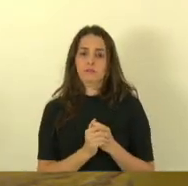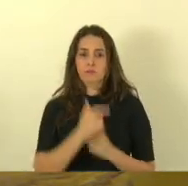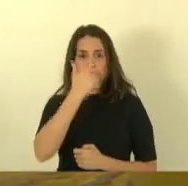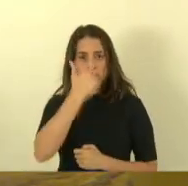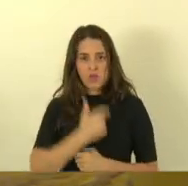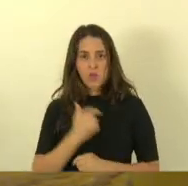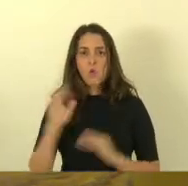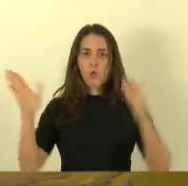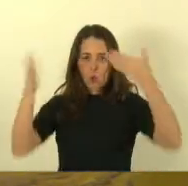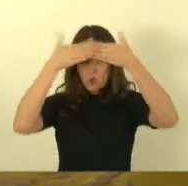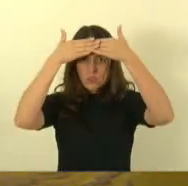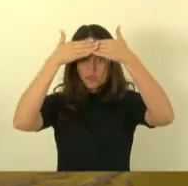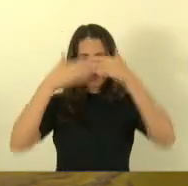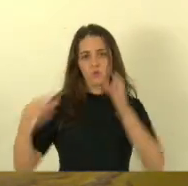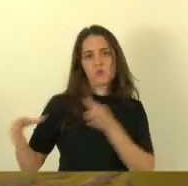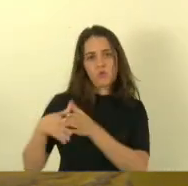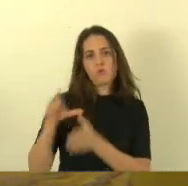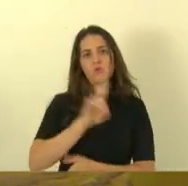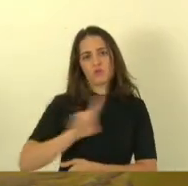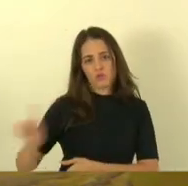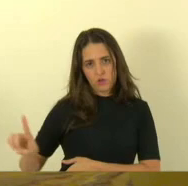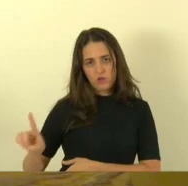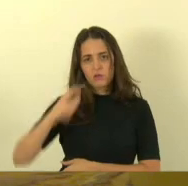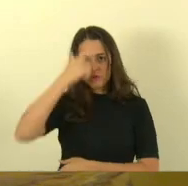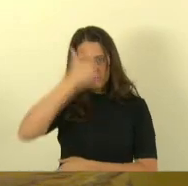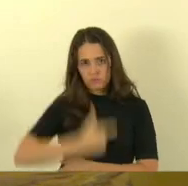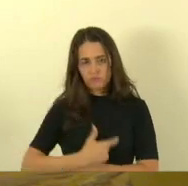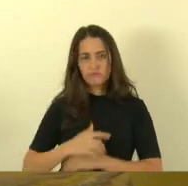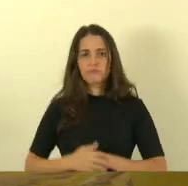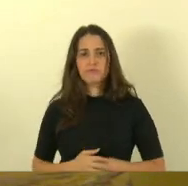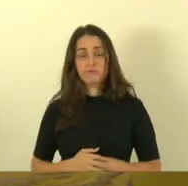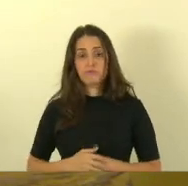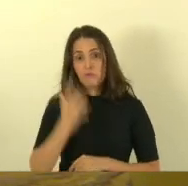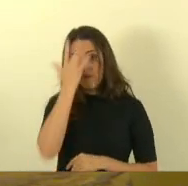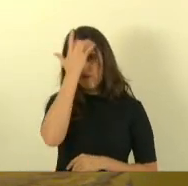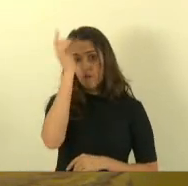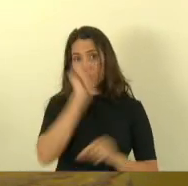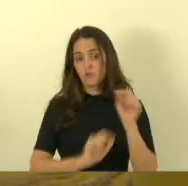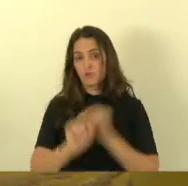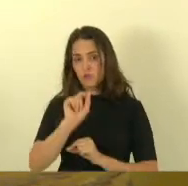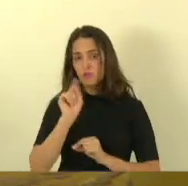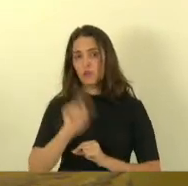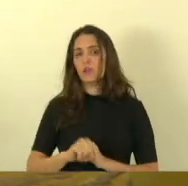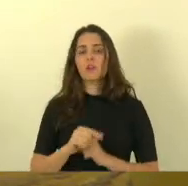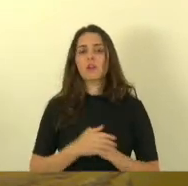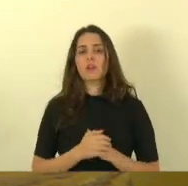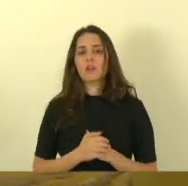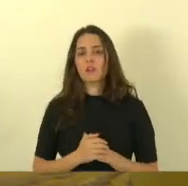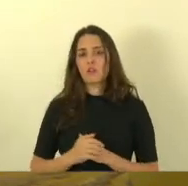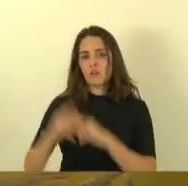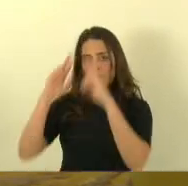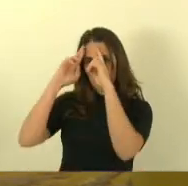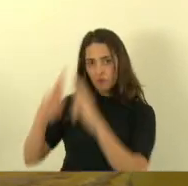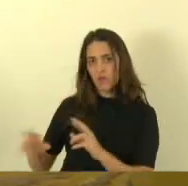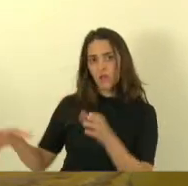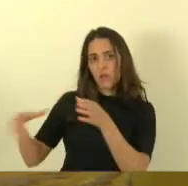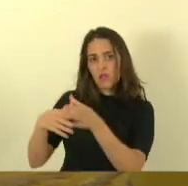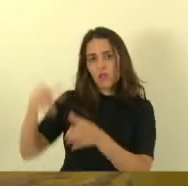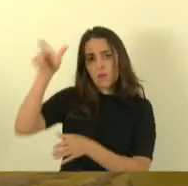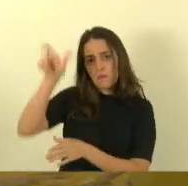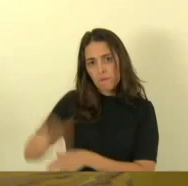conservador e de direita, para mim é mais fácil respeitar um esquerdista convicto